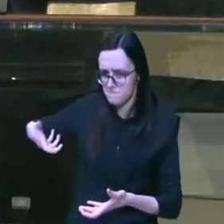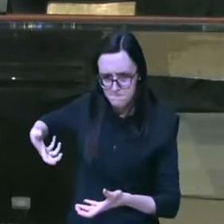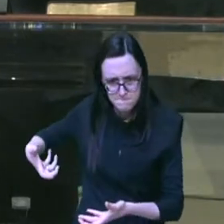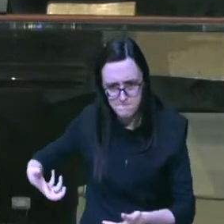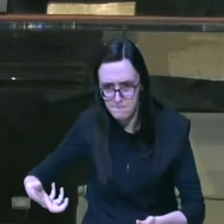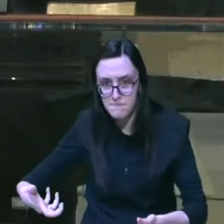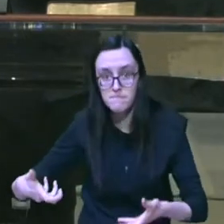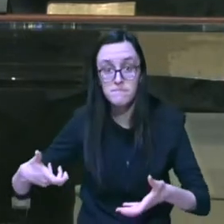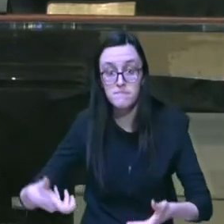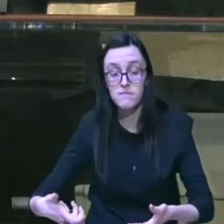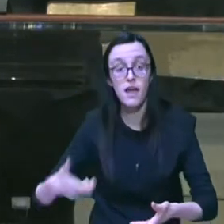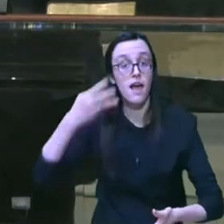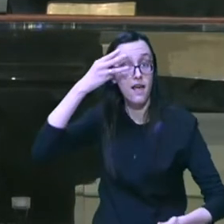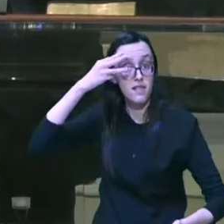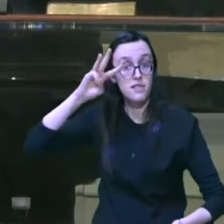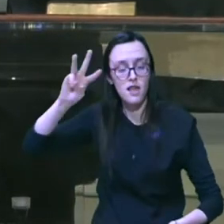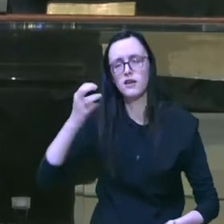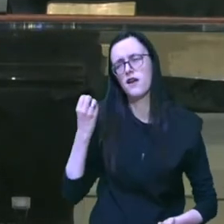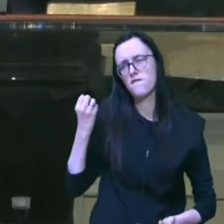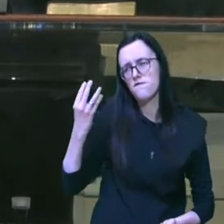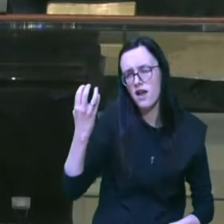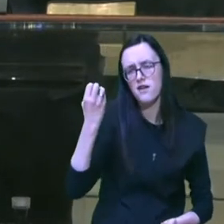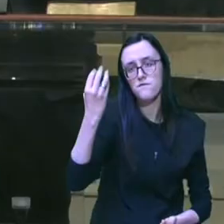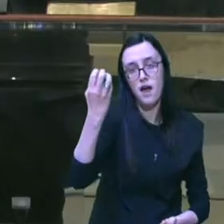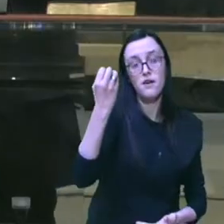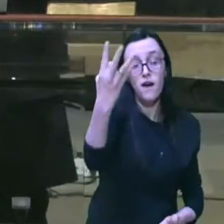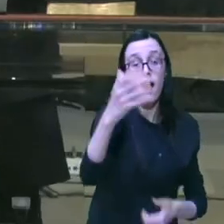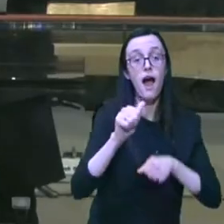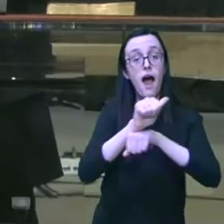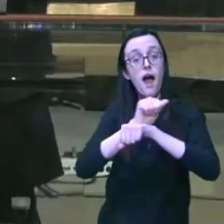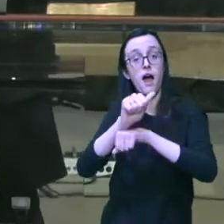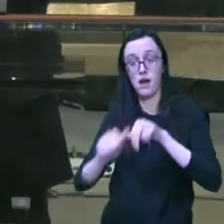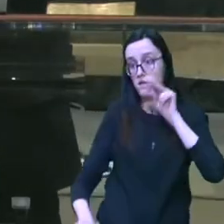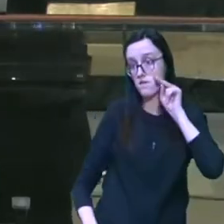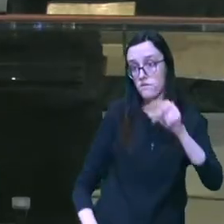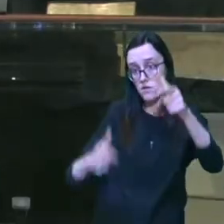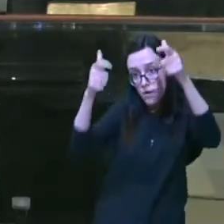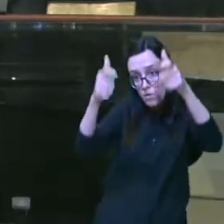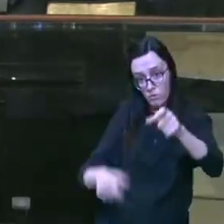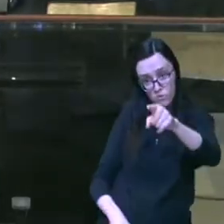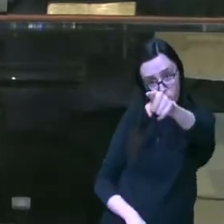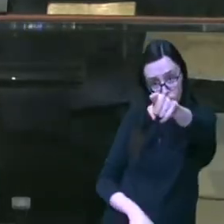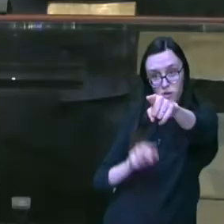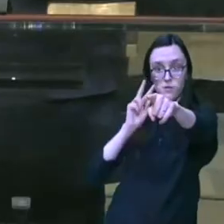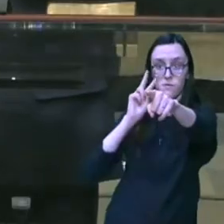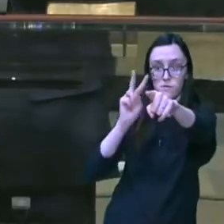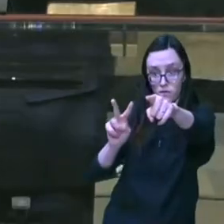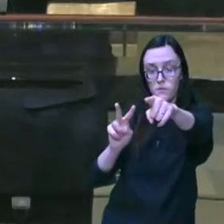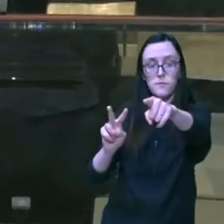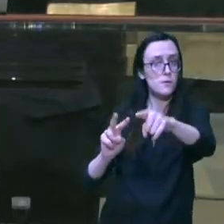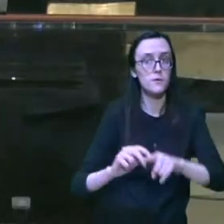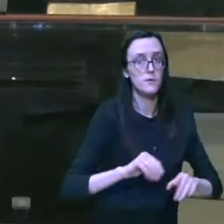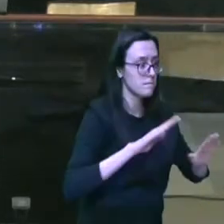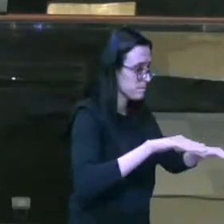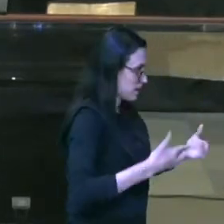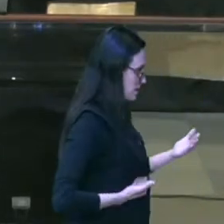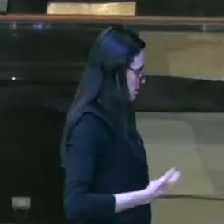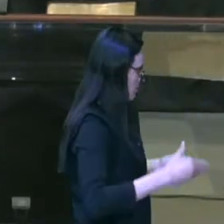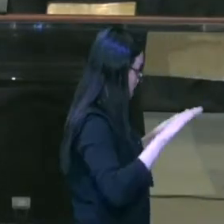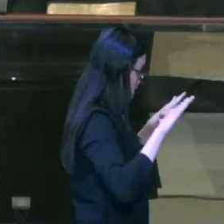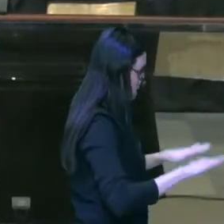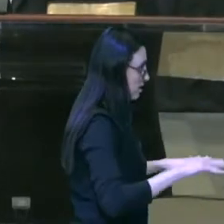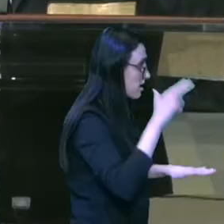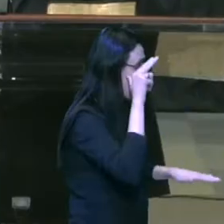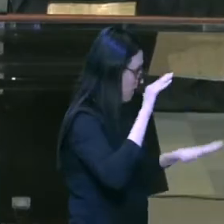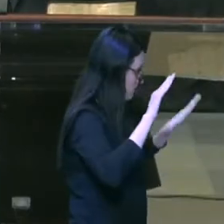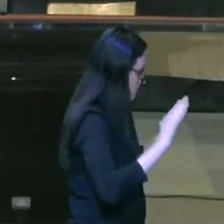e no terceiro dia de viagem Abraão olhou e viu o lugar ao longe e disse-lhe aos seus servos fiquem aqui com o